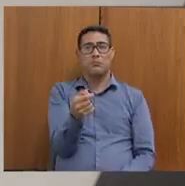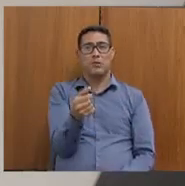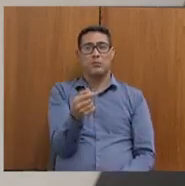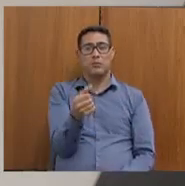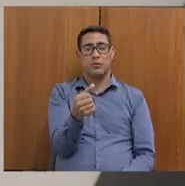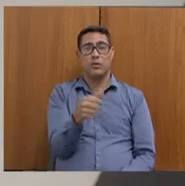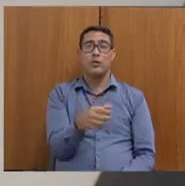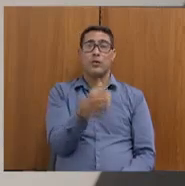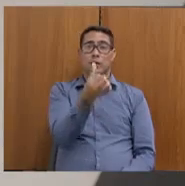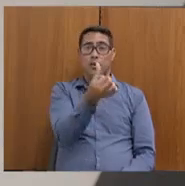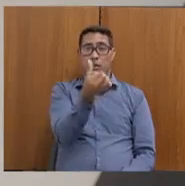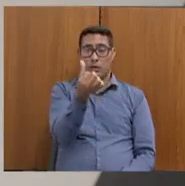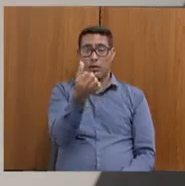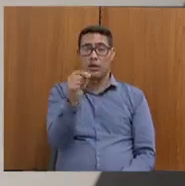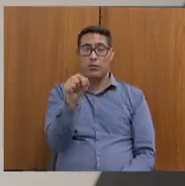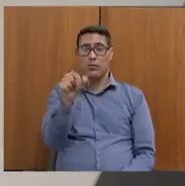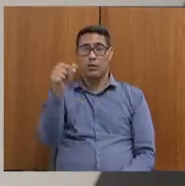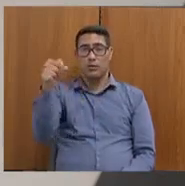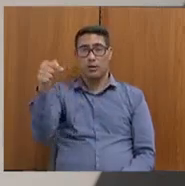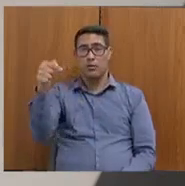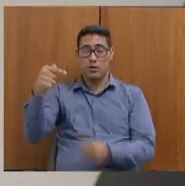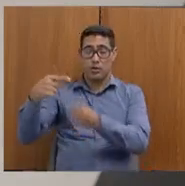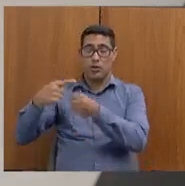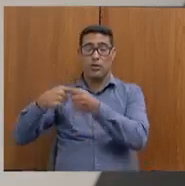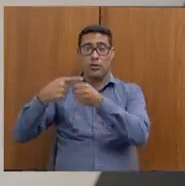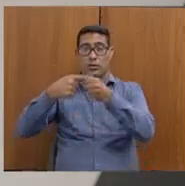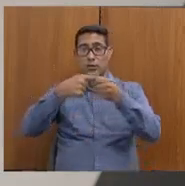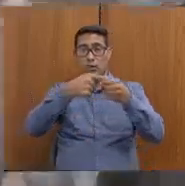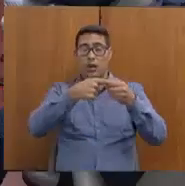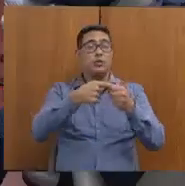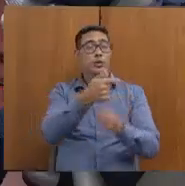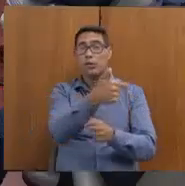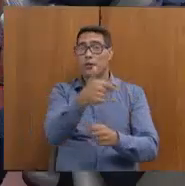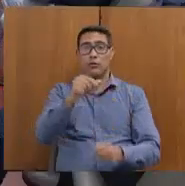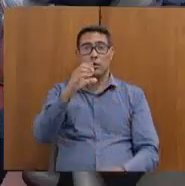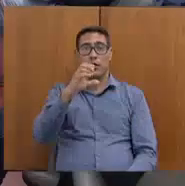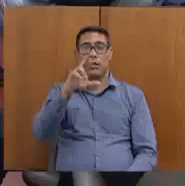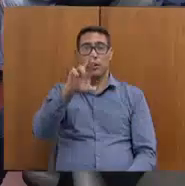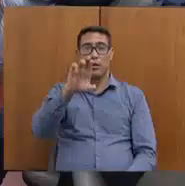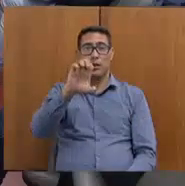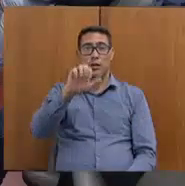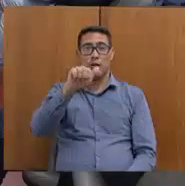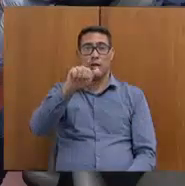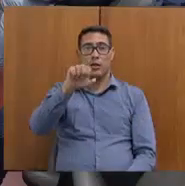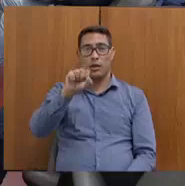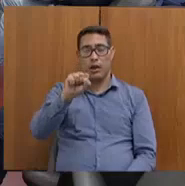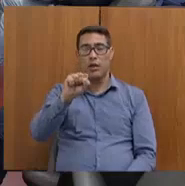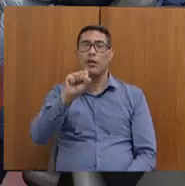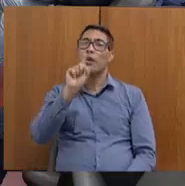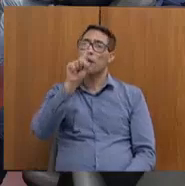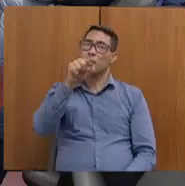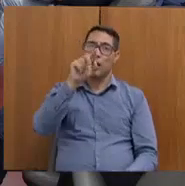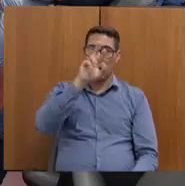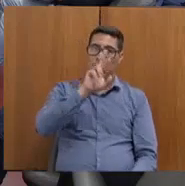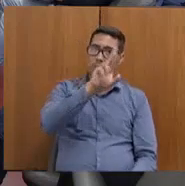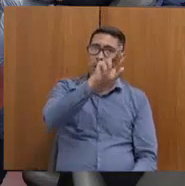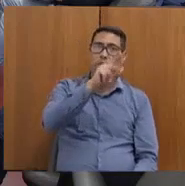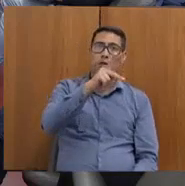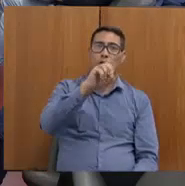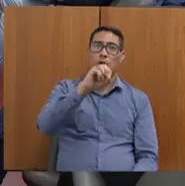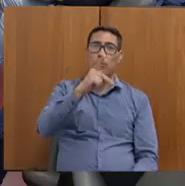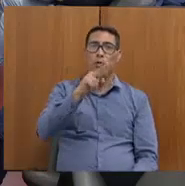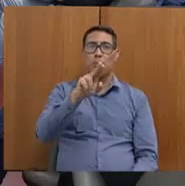66,7% dos municípios não possuem o CREAS, que é a estrutura que vai cuidar da pop rua, das mulheres em situação de